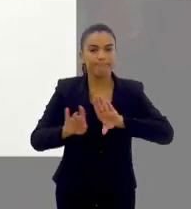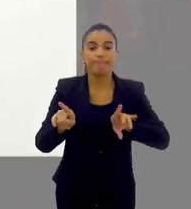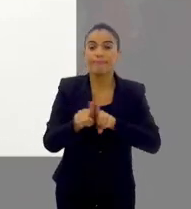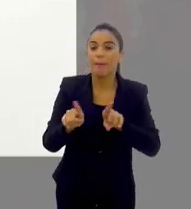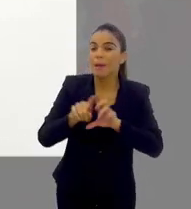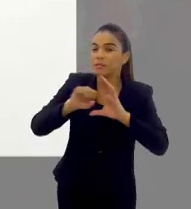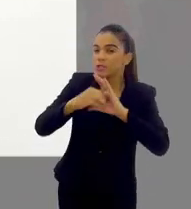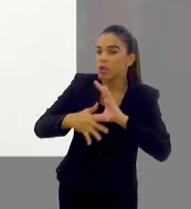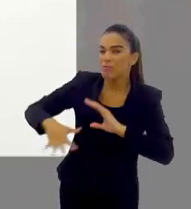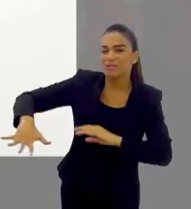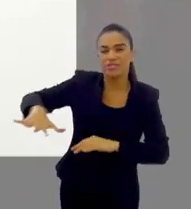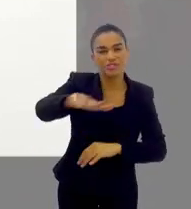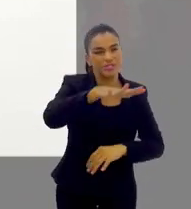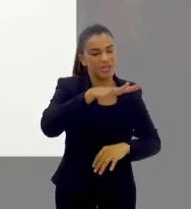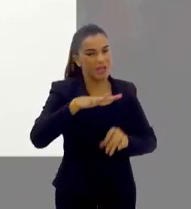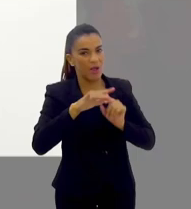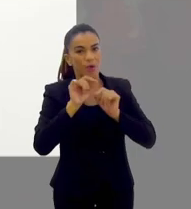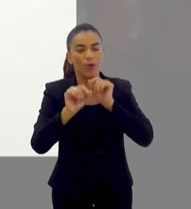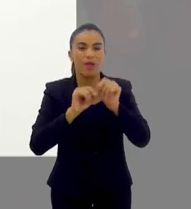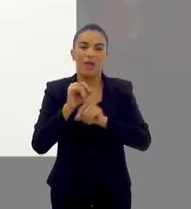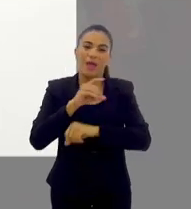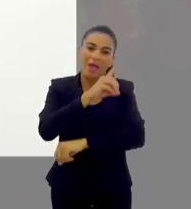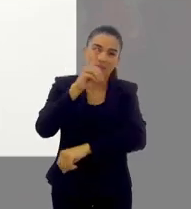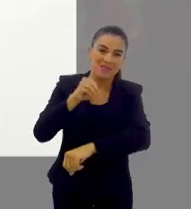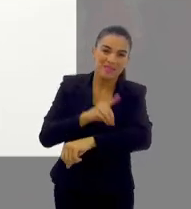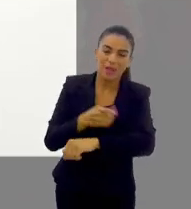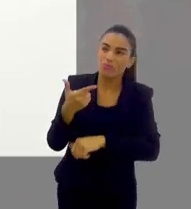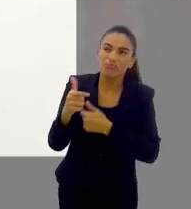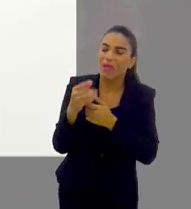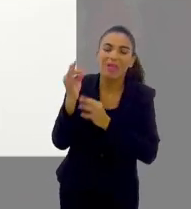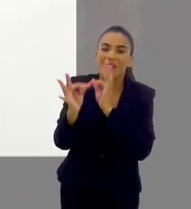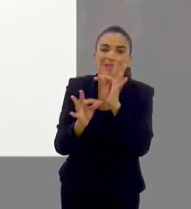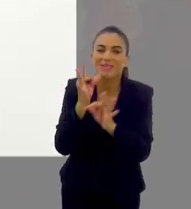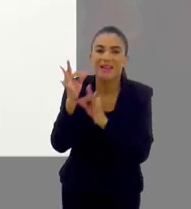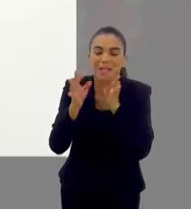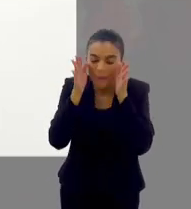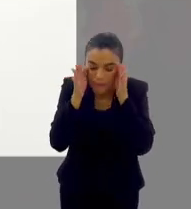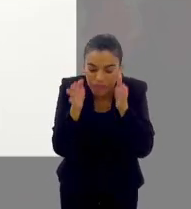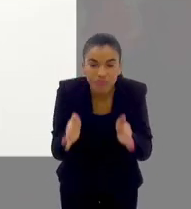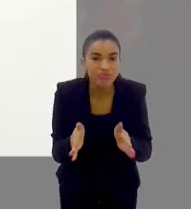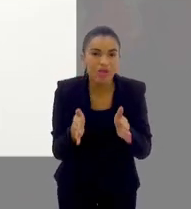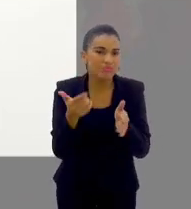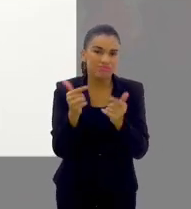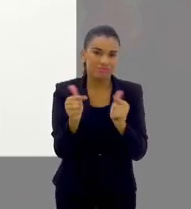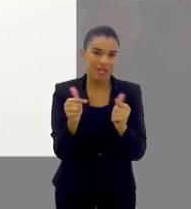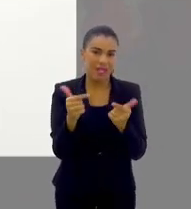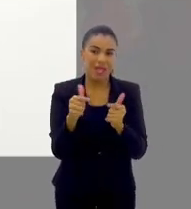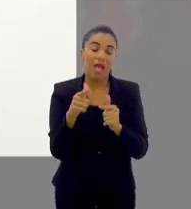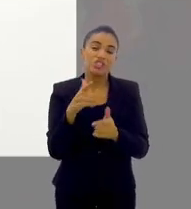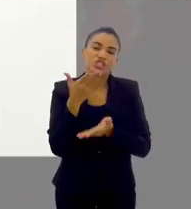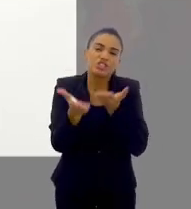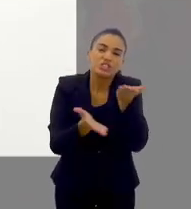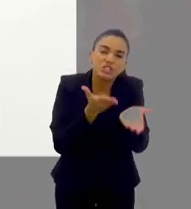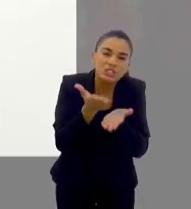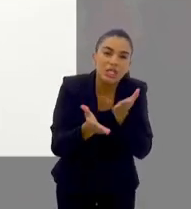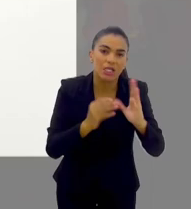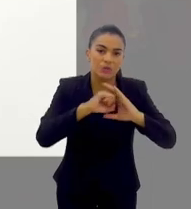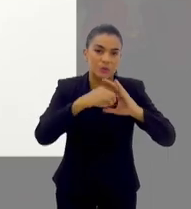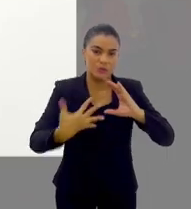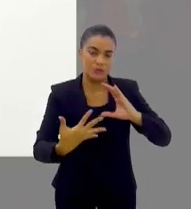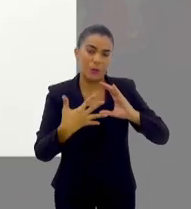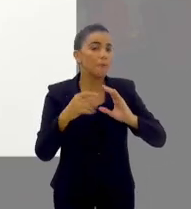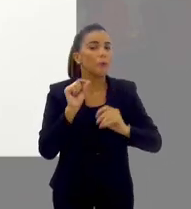Mas, para sintomas gerais, basicamente, como a dengue não tem um tratamento específico, a gente trata os sintomas,